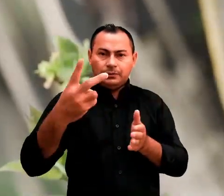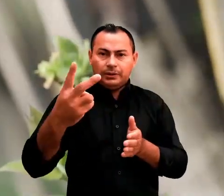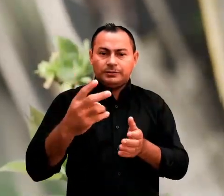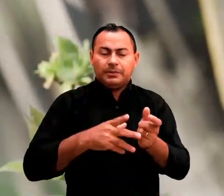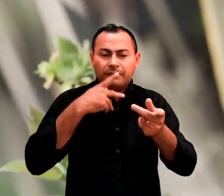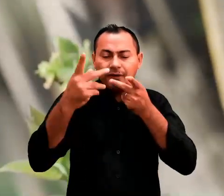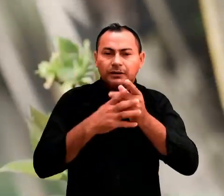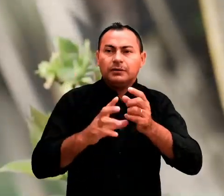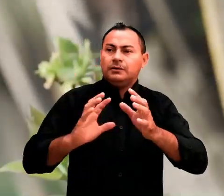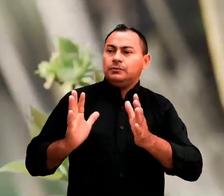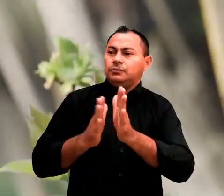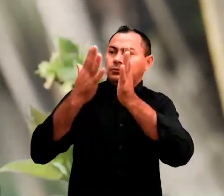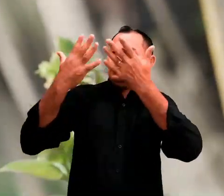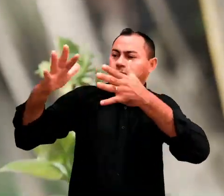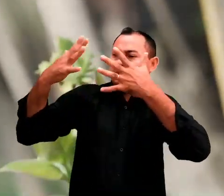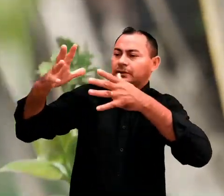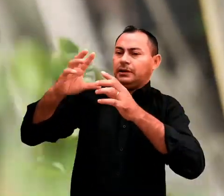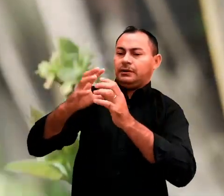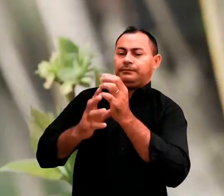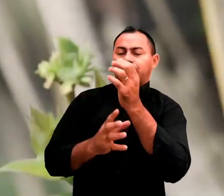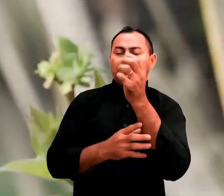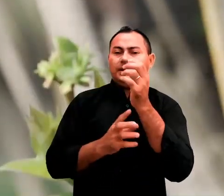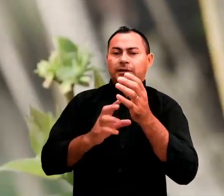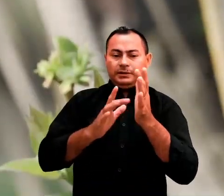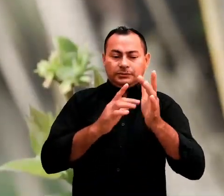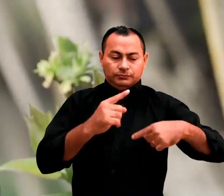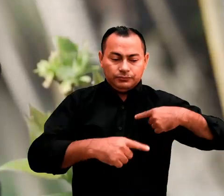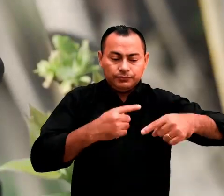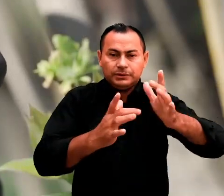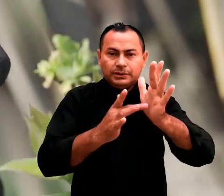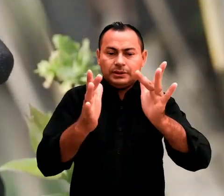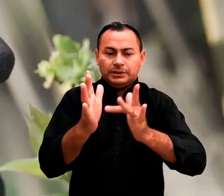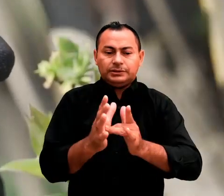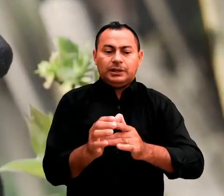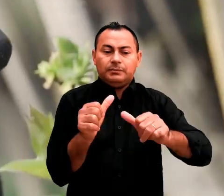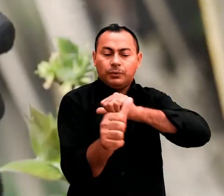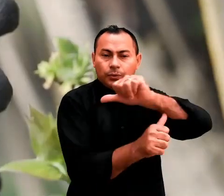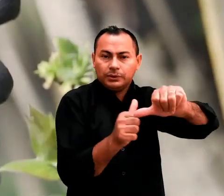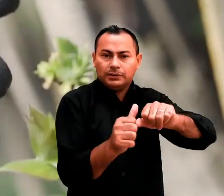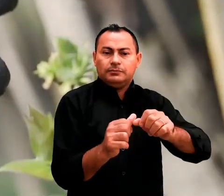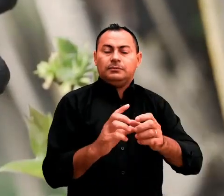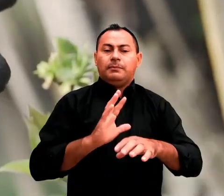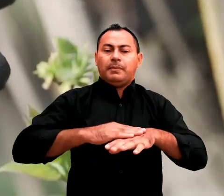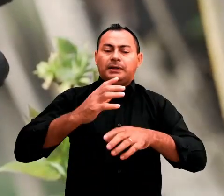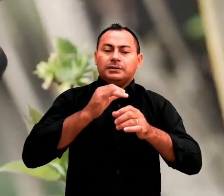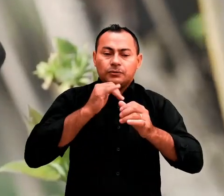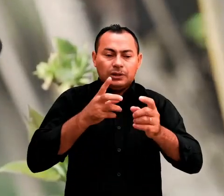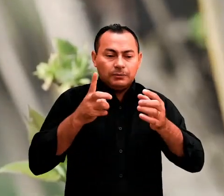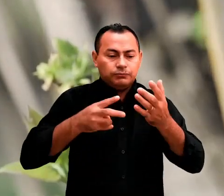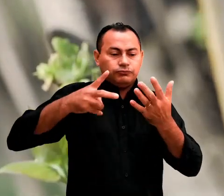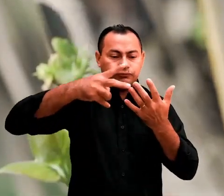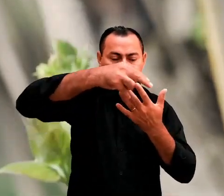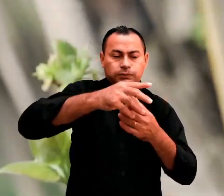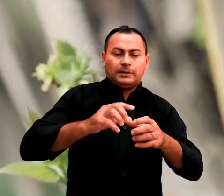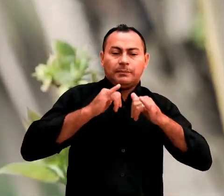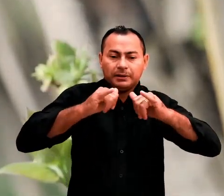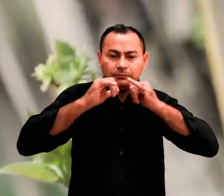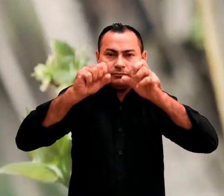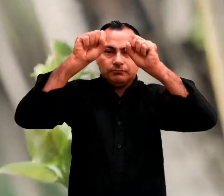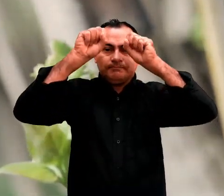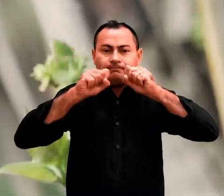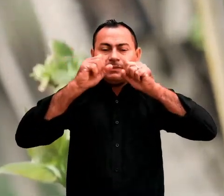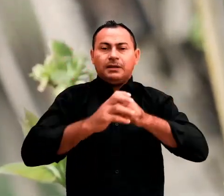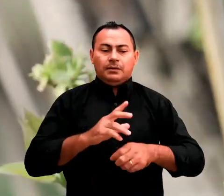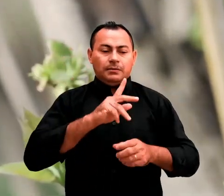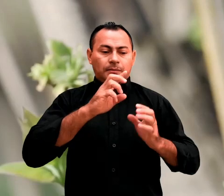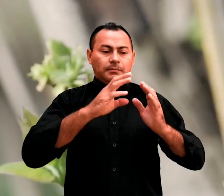Pai Celeste encontra um ramo frutífero na videira de Cristo, ele poda para que dê mais fruto ainda. A prisão